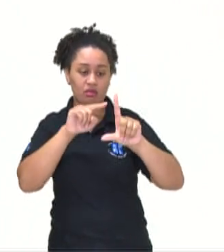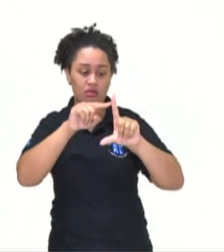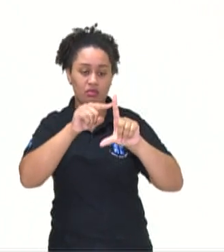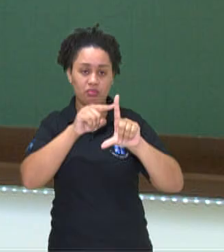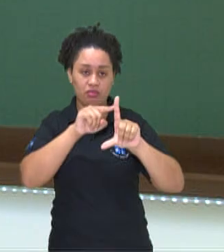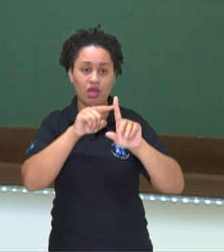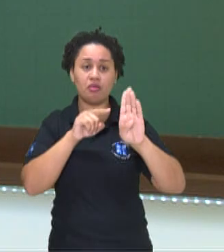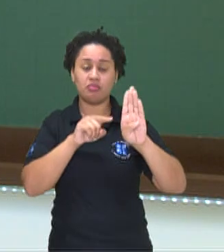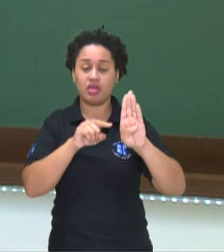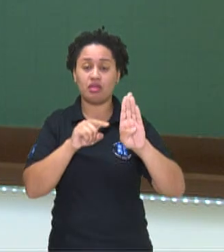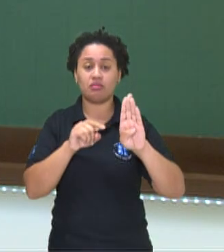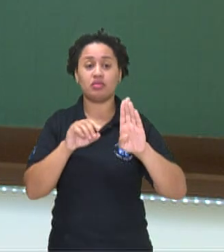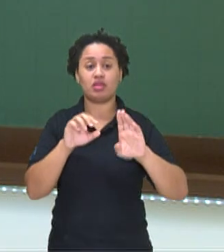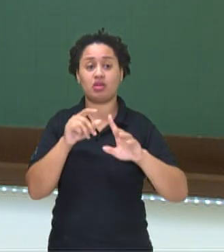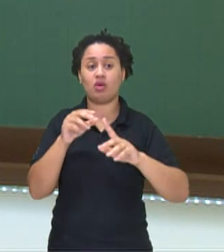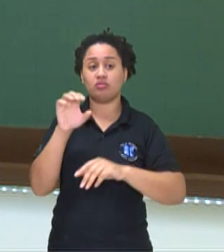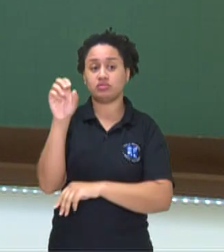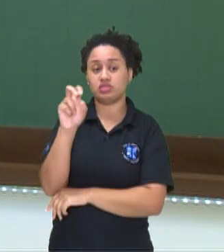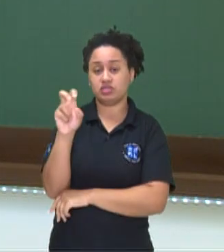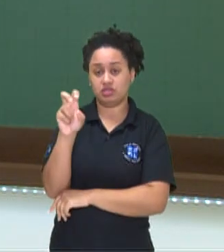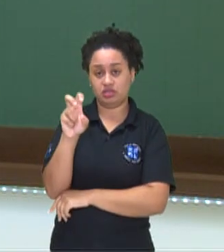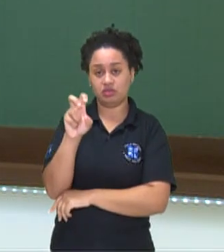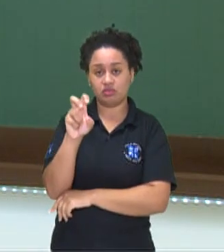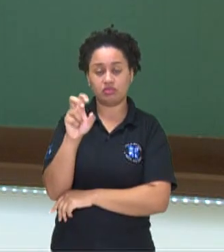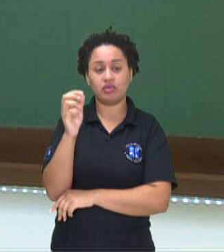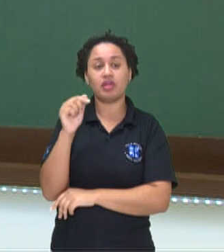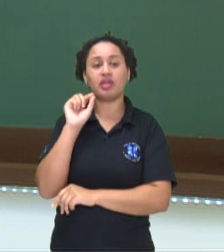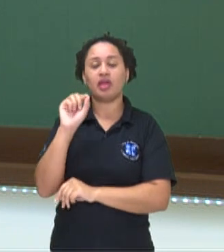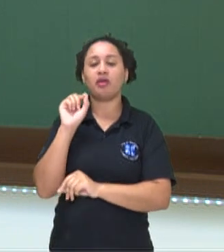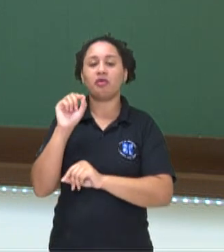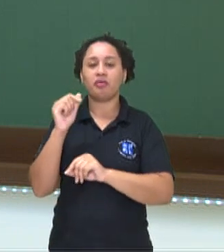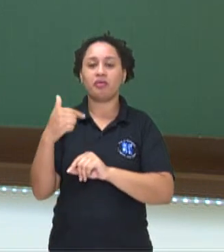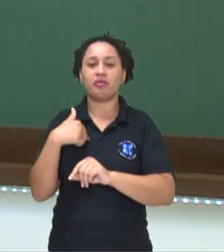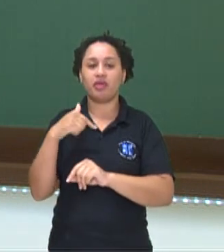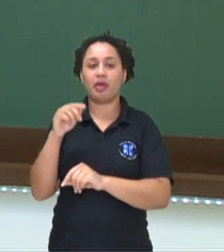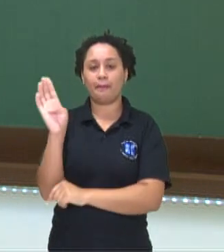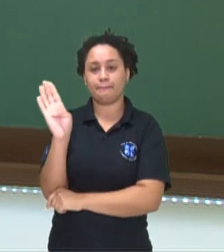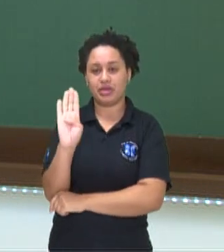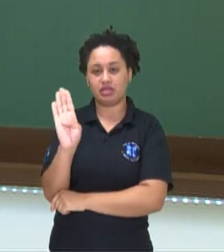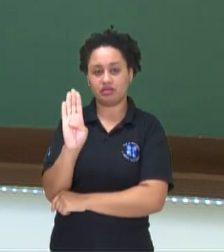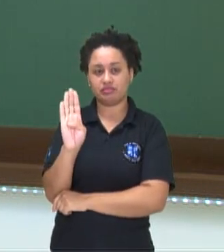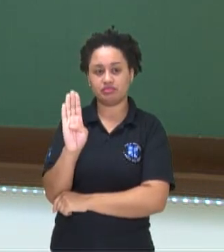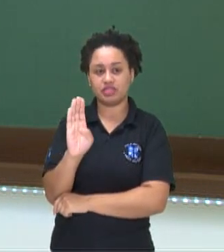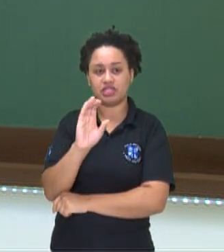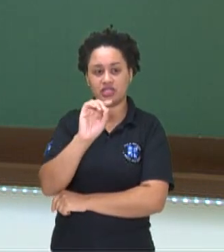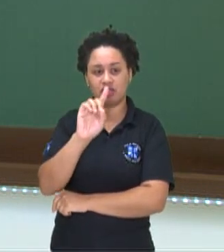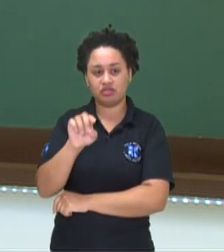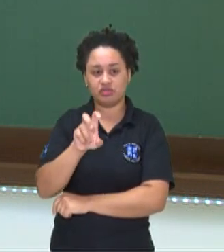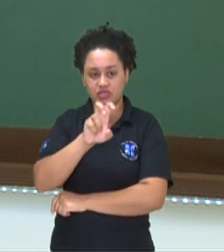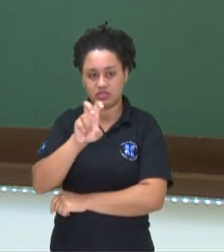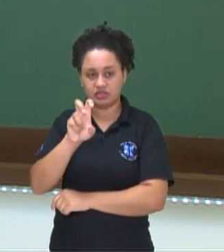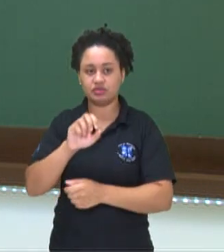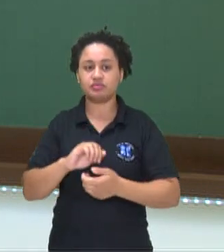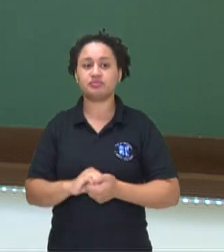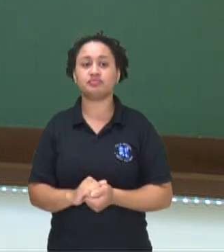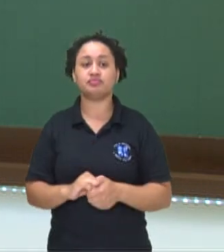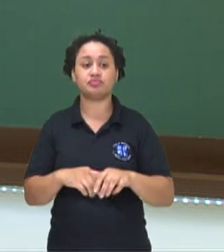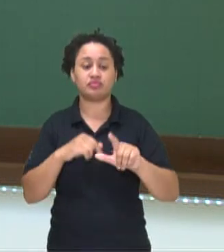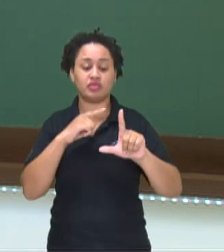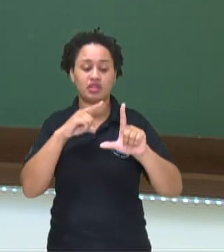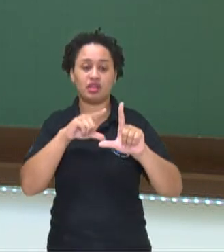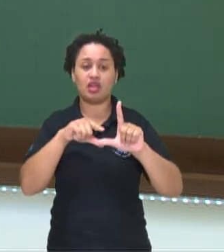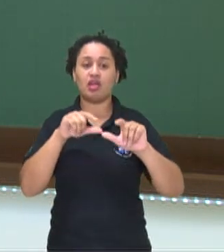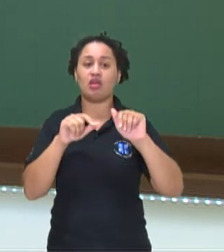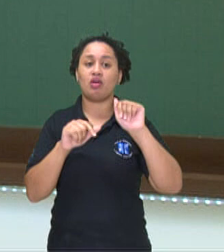que o b é igual a 5, que é o nosso coeficiente linear, que é o ponto 0,5, né, 0,5, tá? Aqui